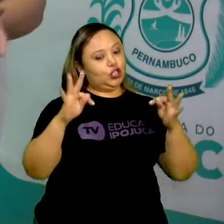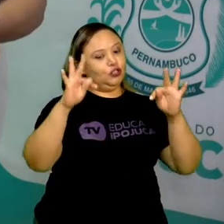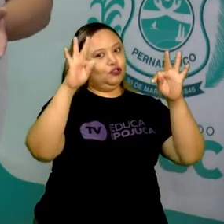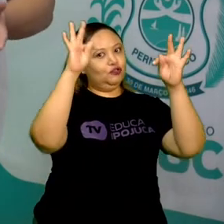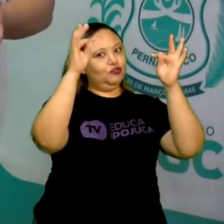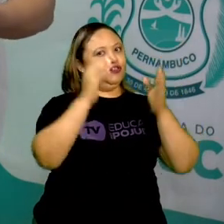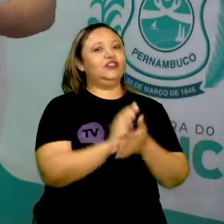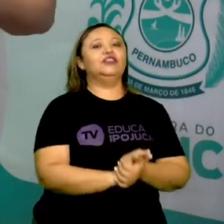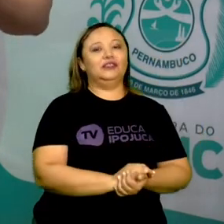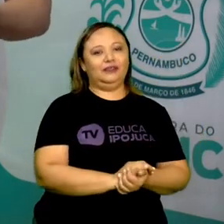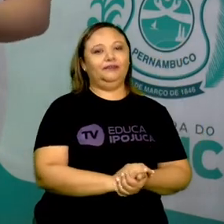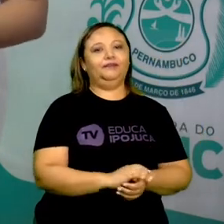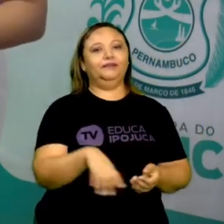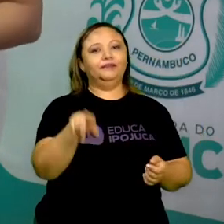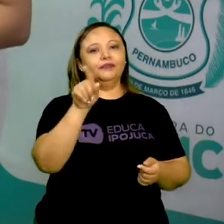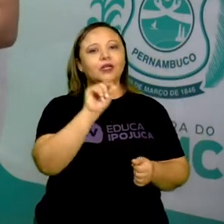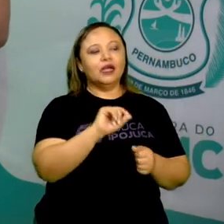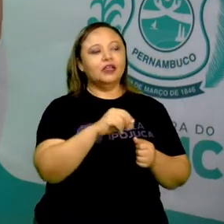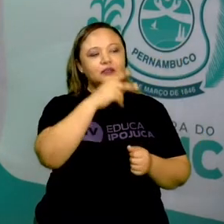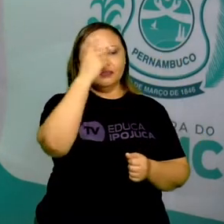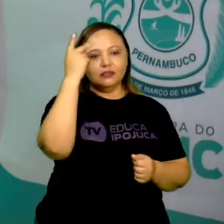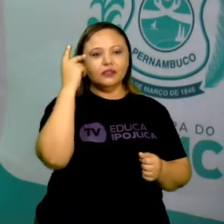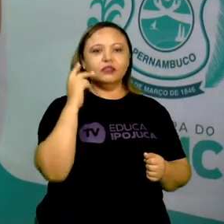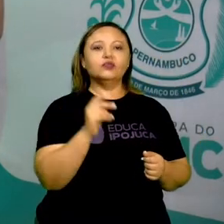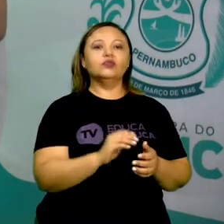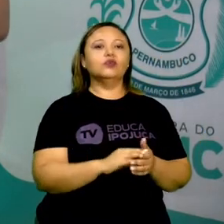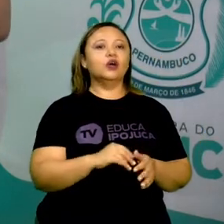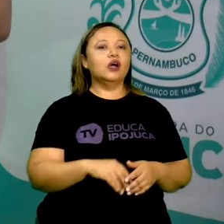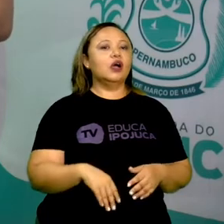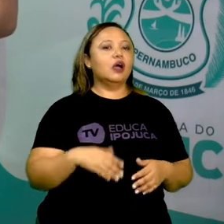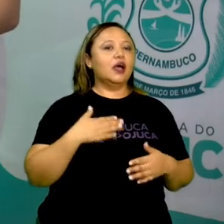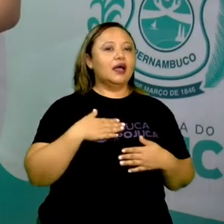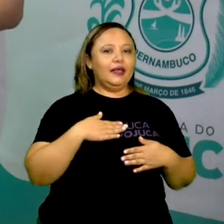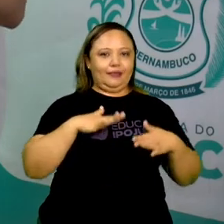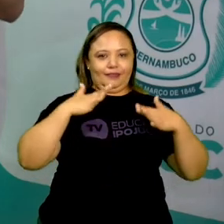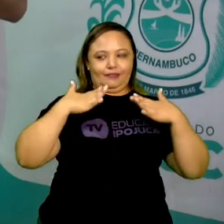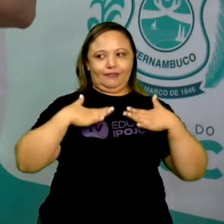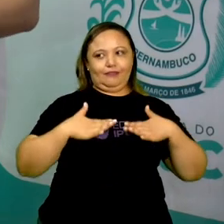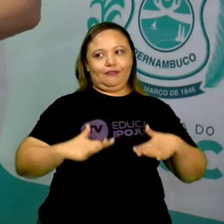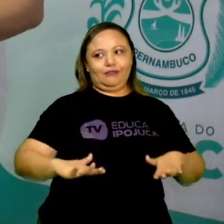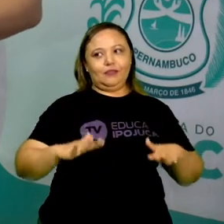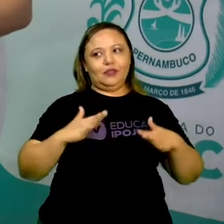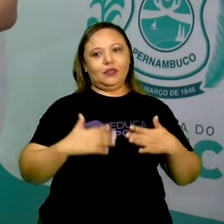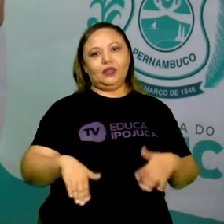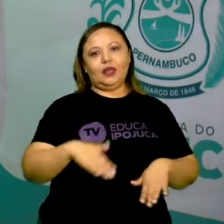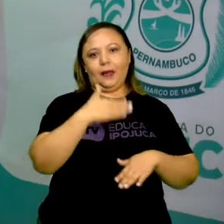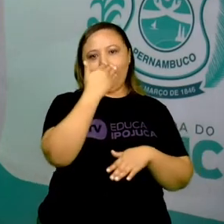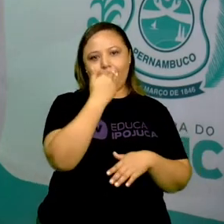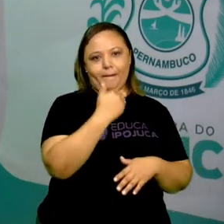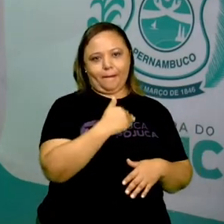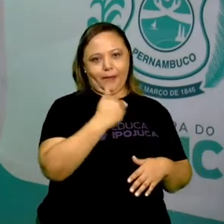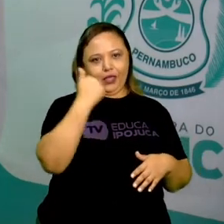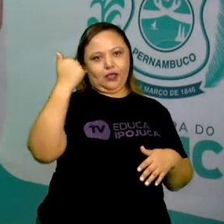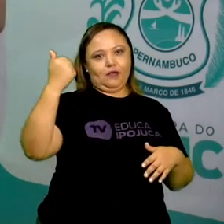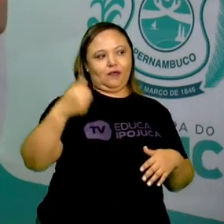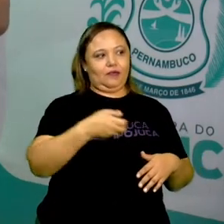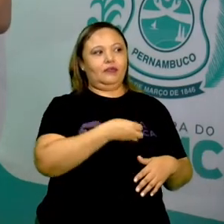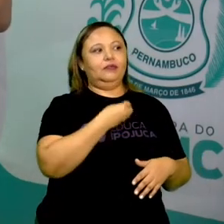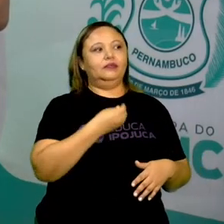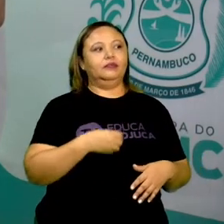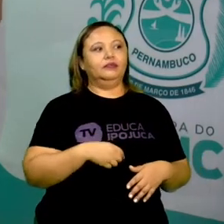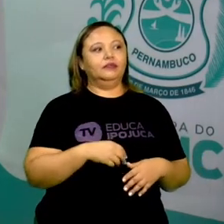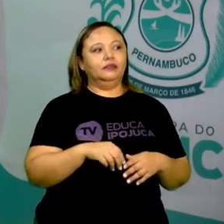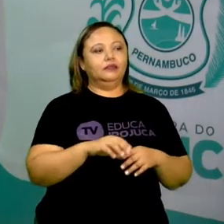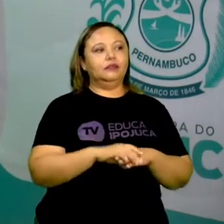de outro jeito. Porque as pessoas acabam tendo mais conforto nas suas viagens, nos transportes, principalmente